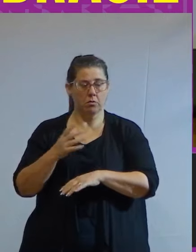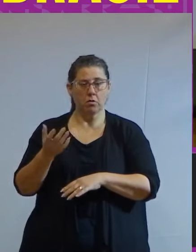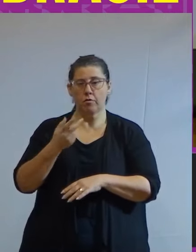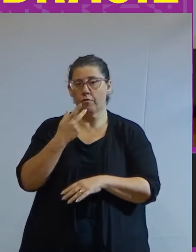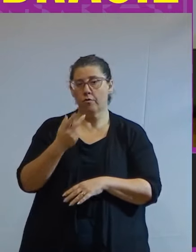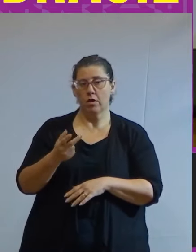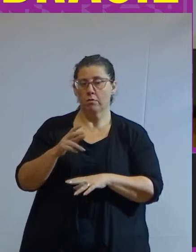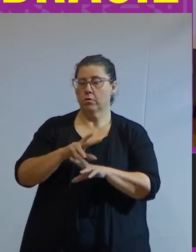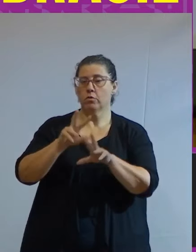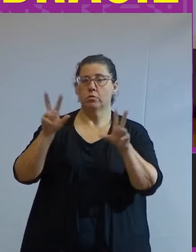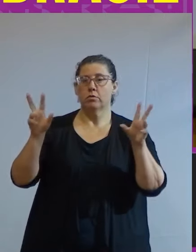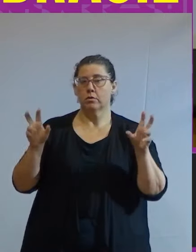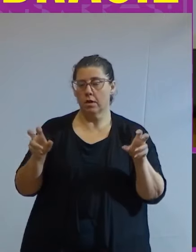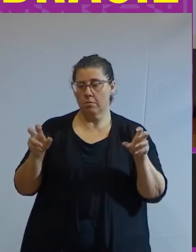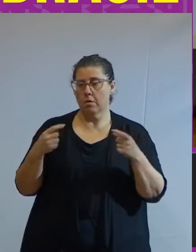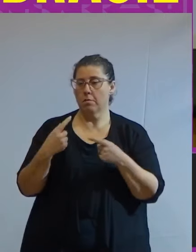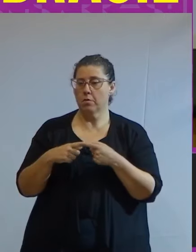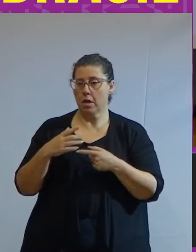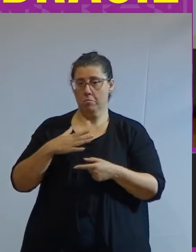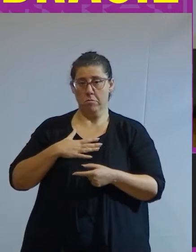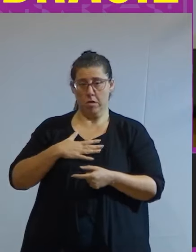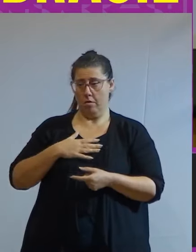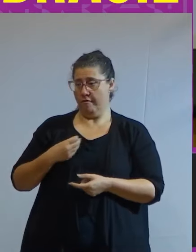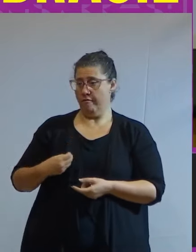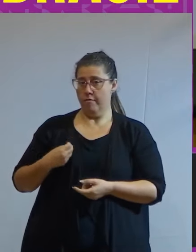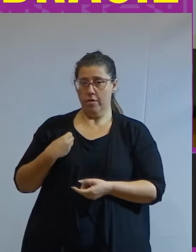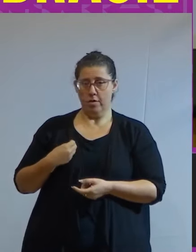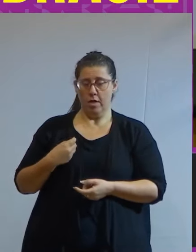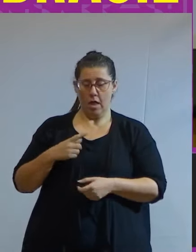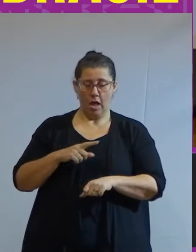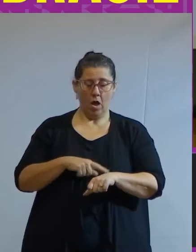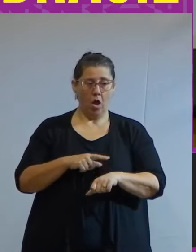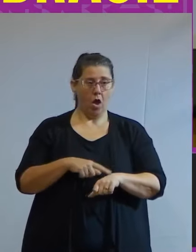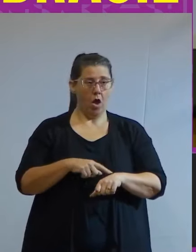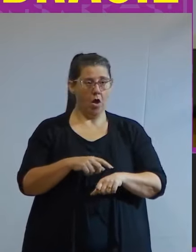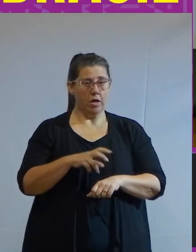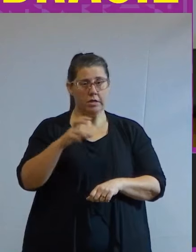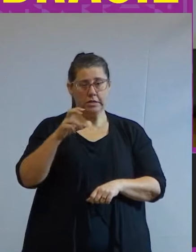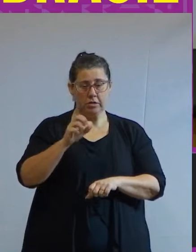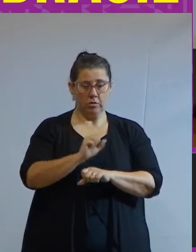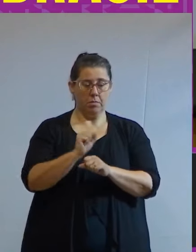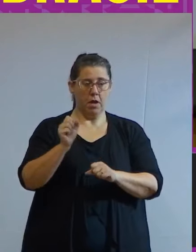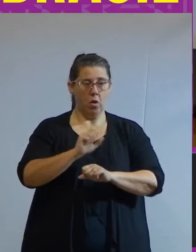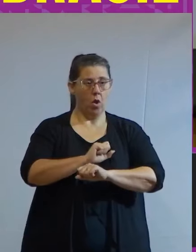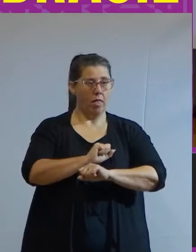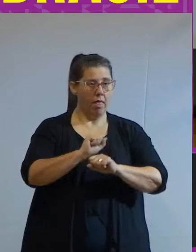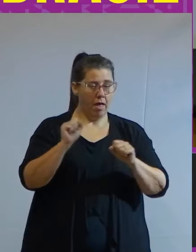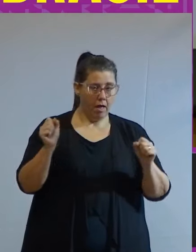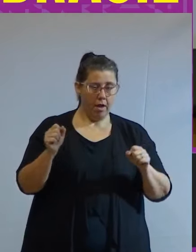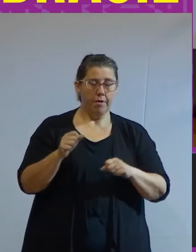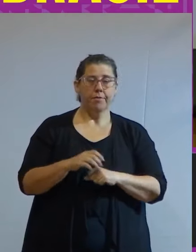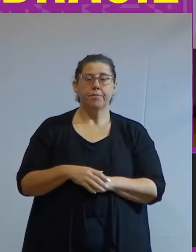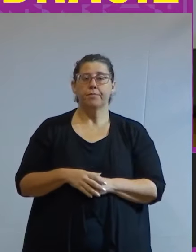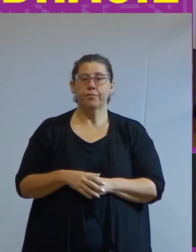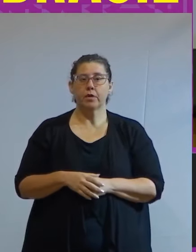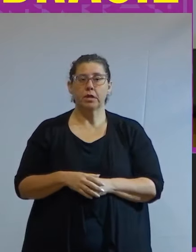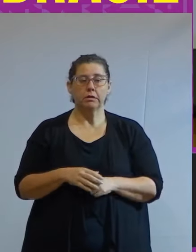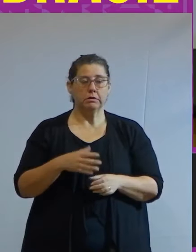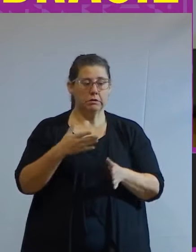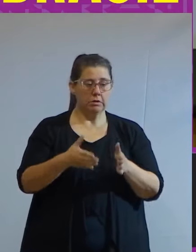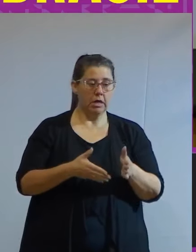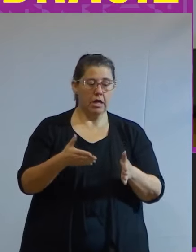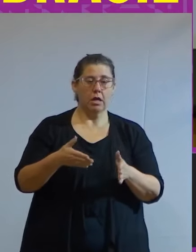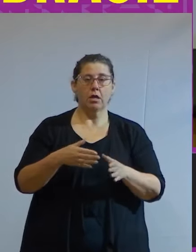sobre esse assunto porque era a minha realidade de acordar cinco horas da manhã pegar trem ônibus metrô trabalhar e depois